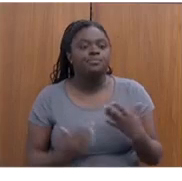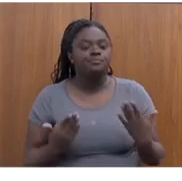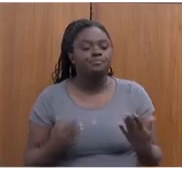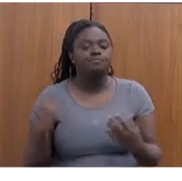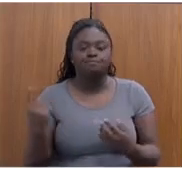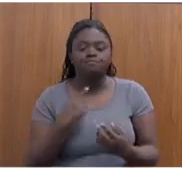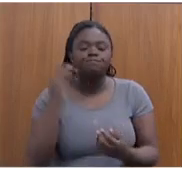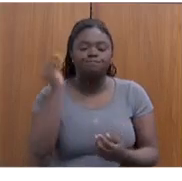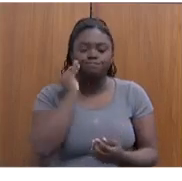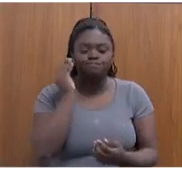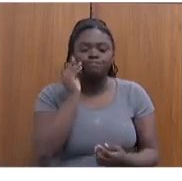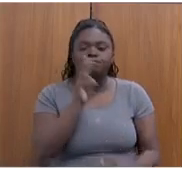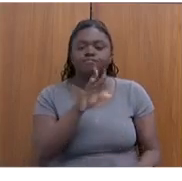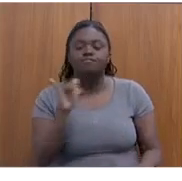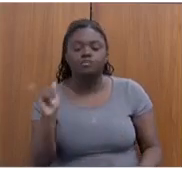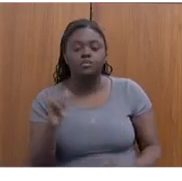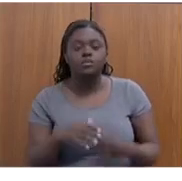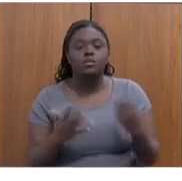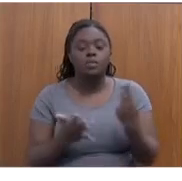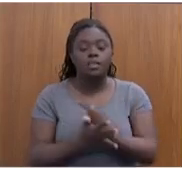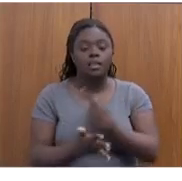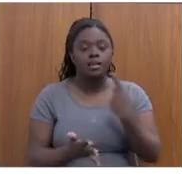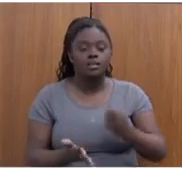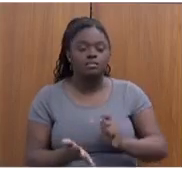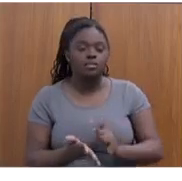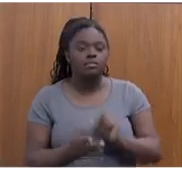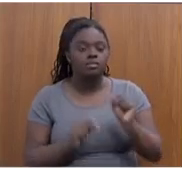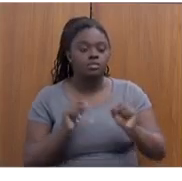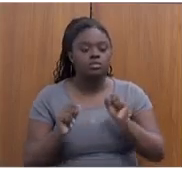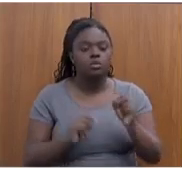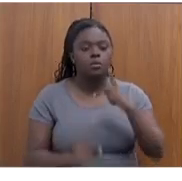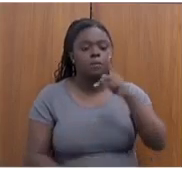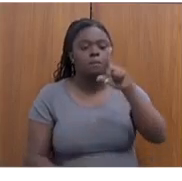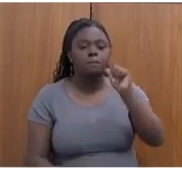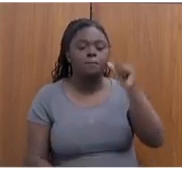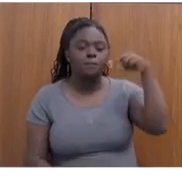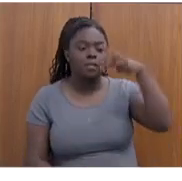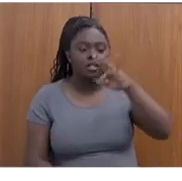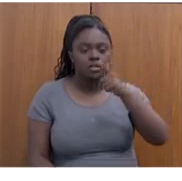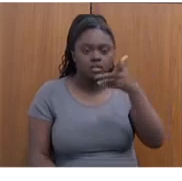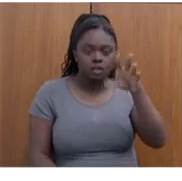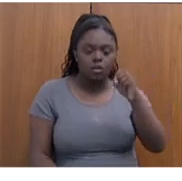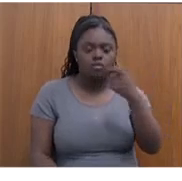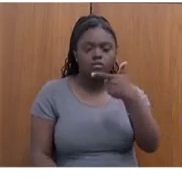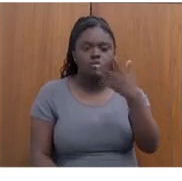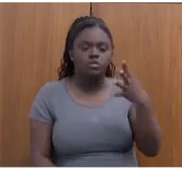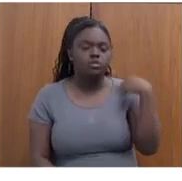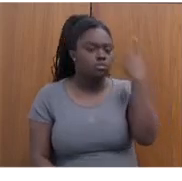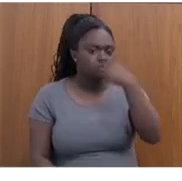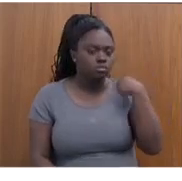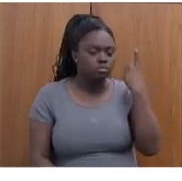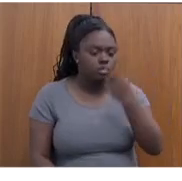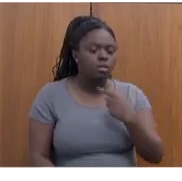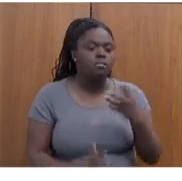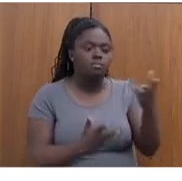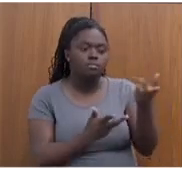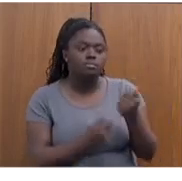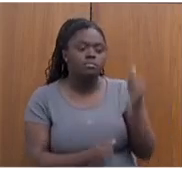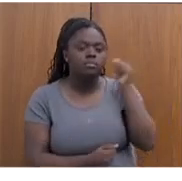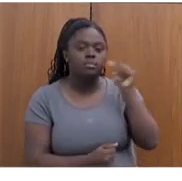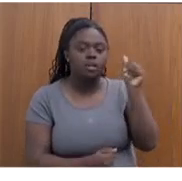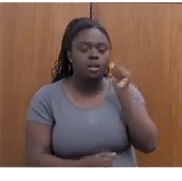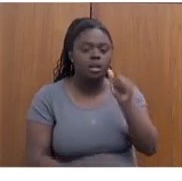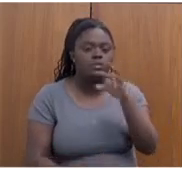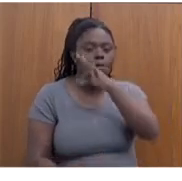testar. Elas vão ficar em regime de plantão para acolher essa mulher vítima de violência que chega na